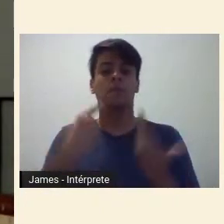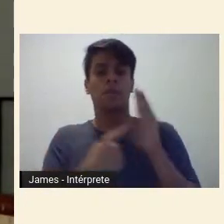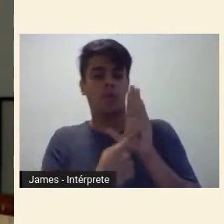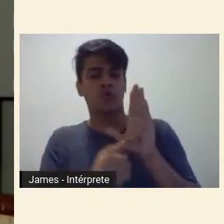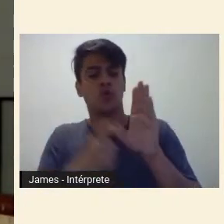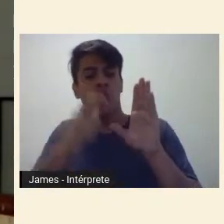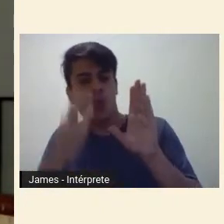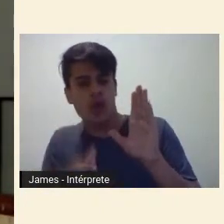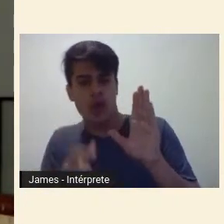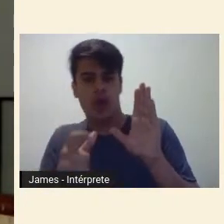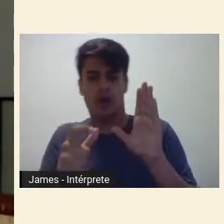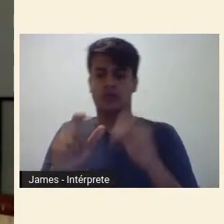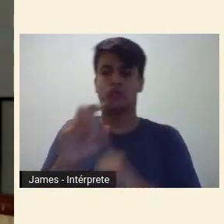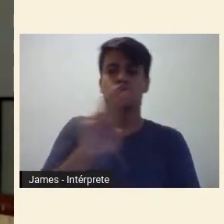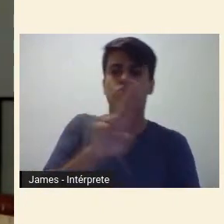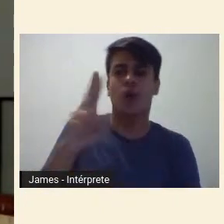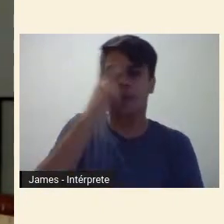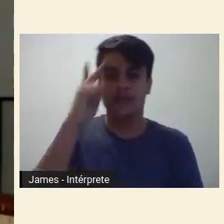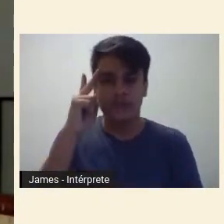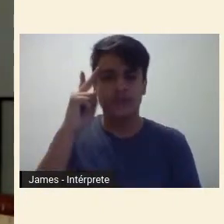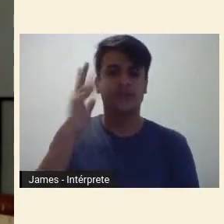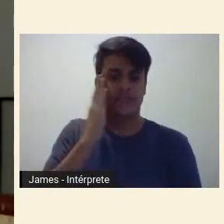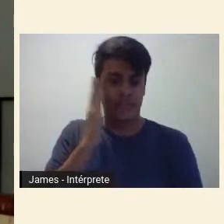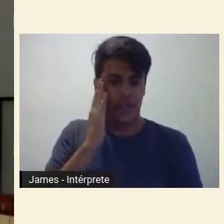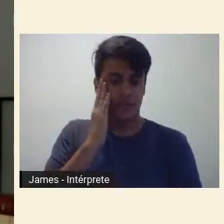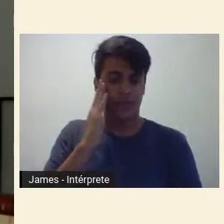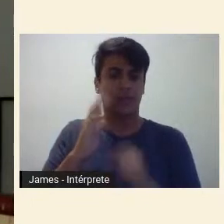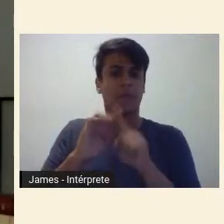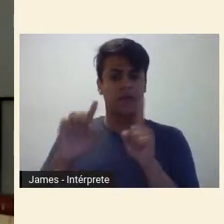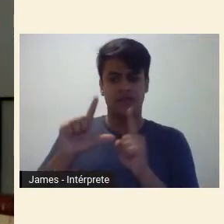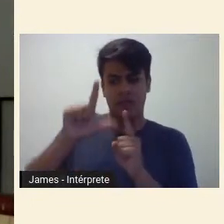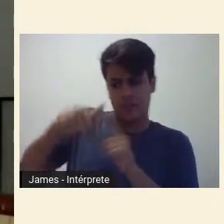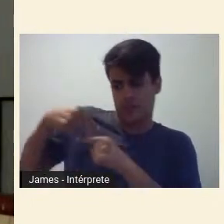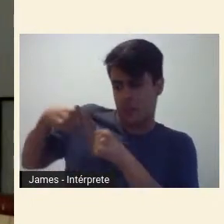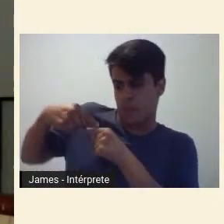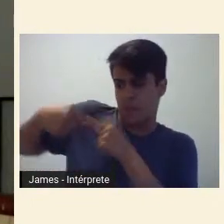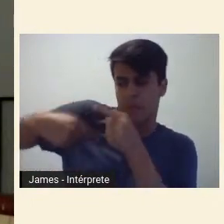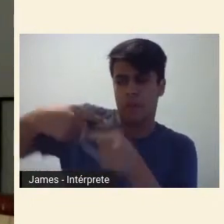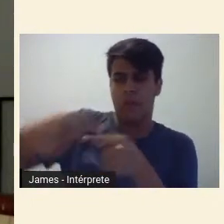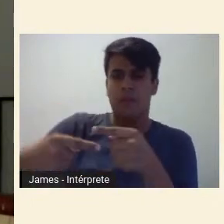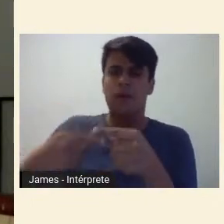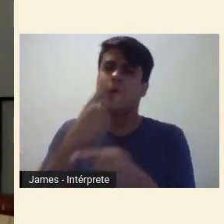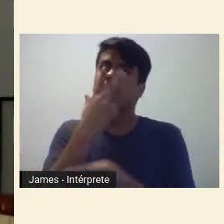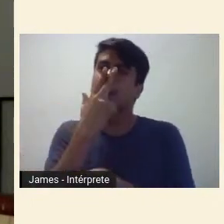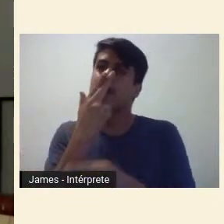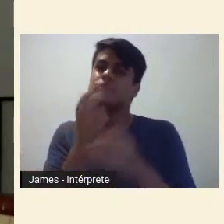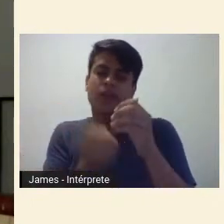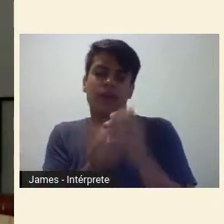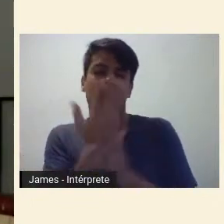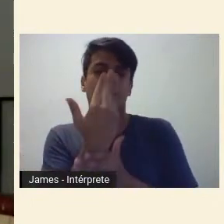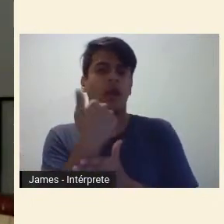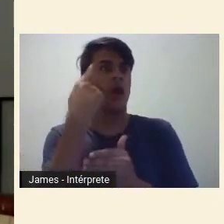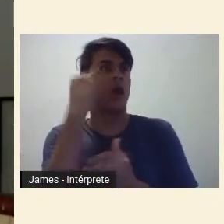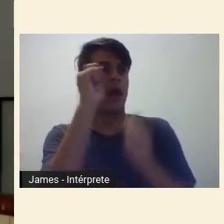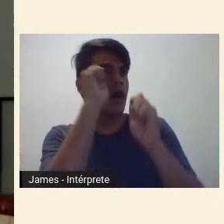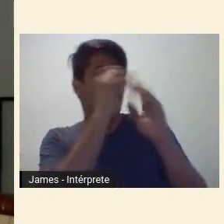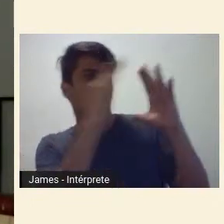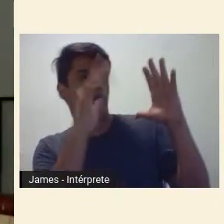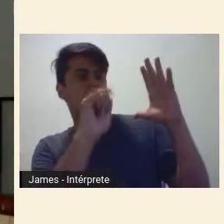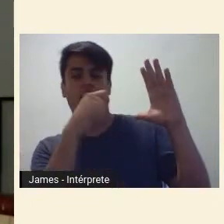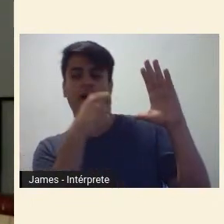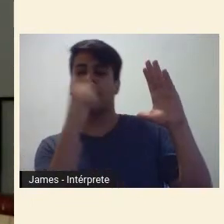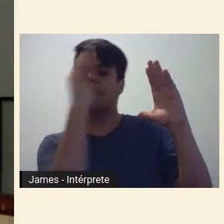nomes determinados, o desdobramento do que ali ocorreu inventa aos poucos uma ideia de Brasil que será a base para que possamos